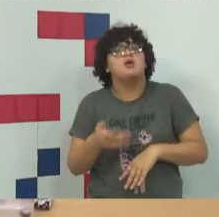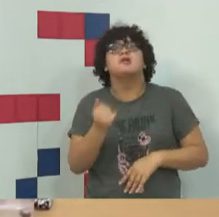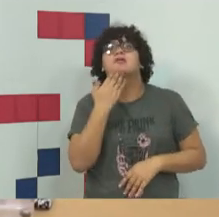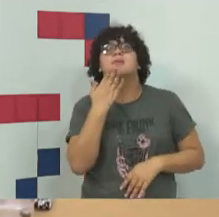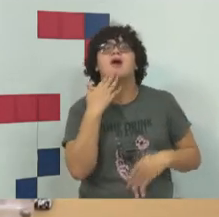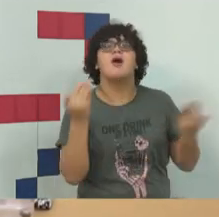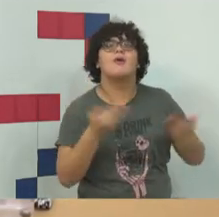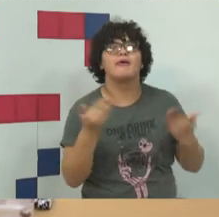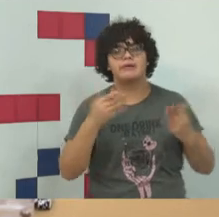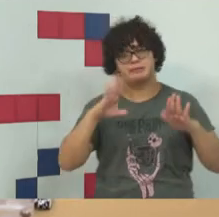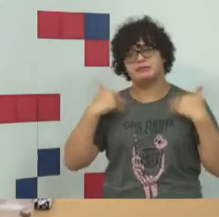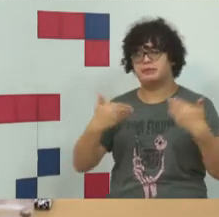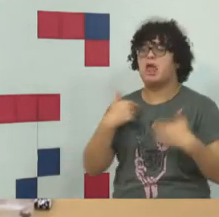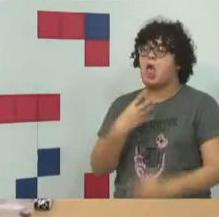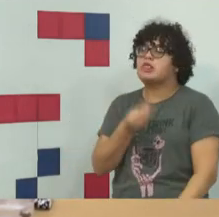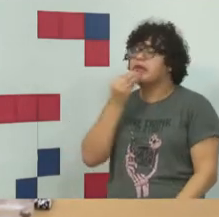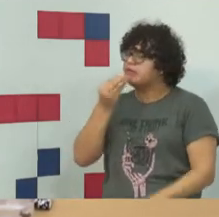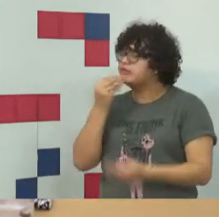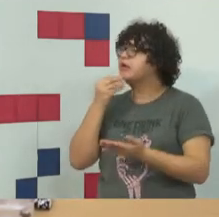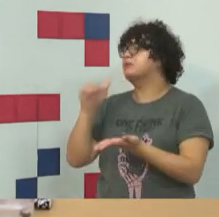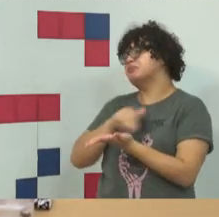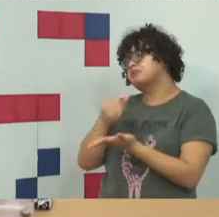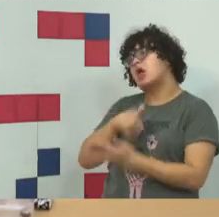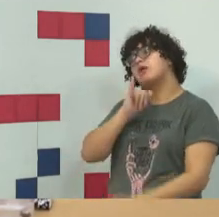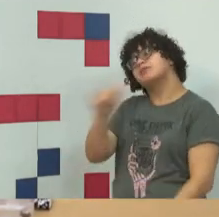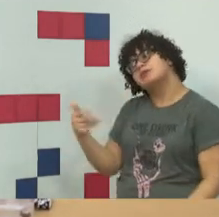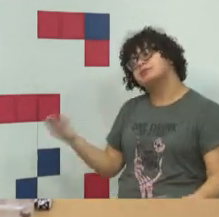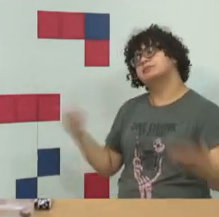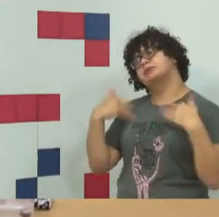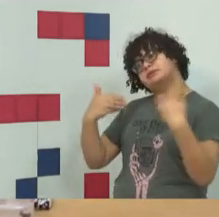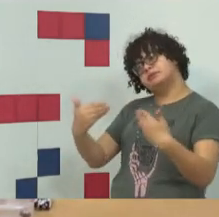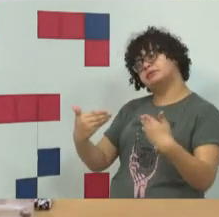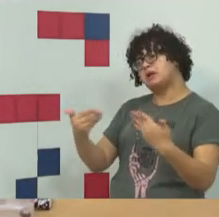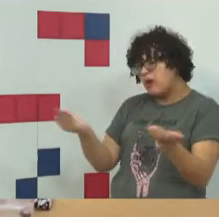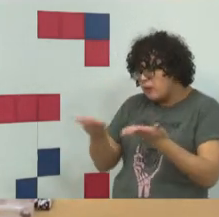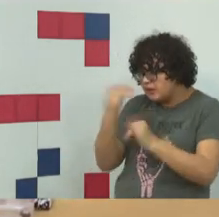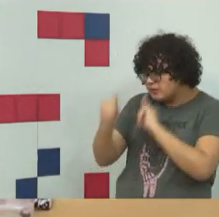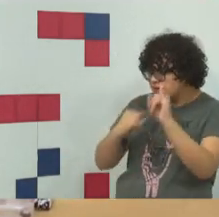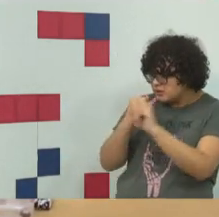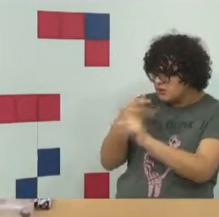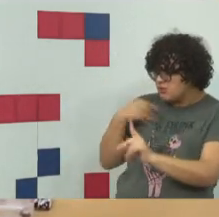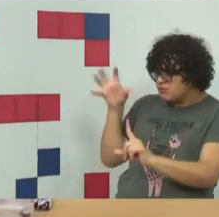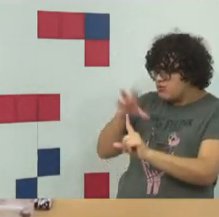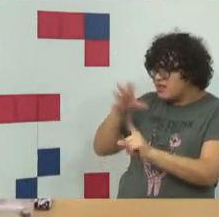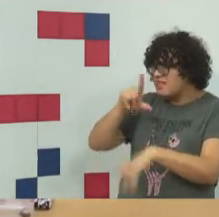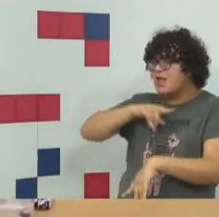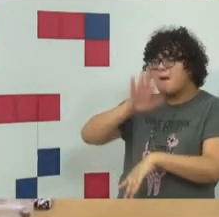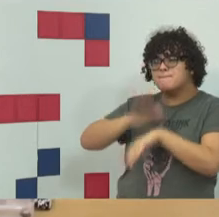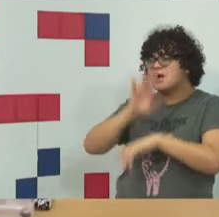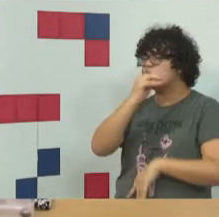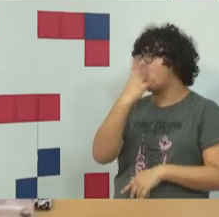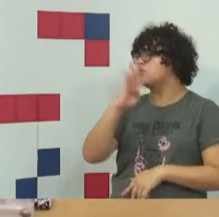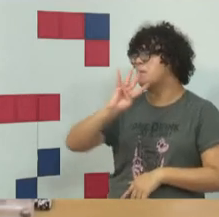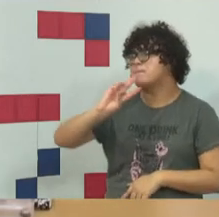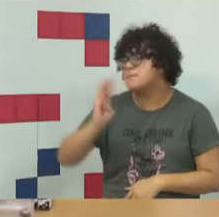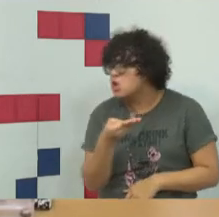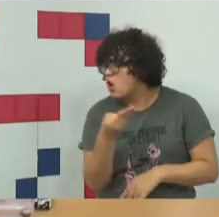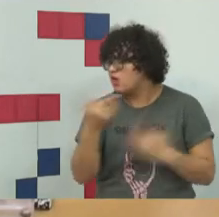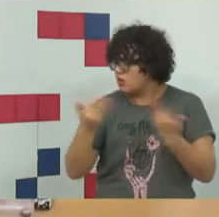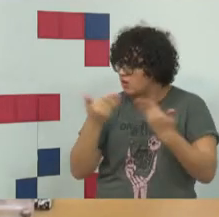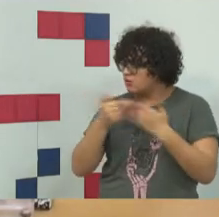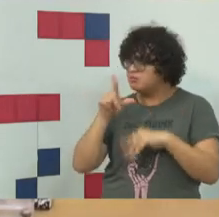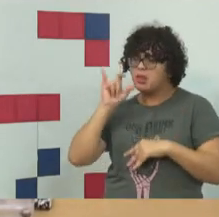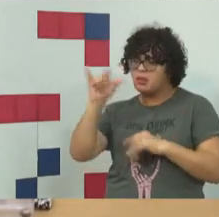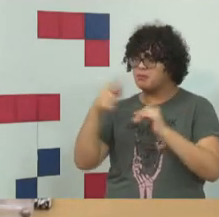como a gente tentou no escritório, senhor ministro, esta digital influencer que tem 4 milhões, tinha 4 milhões de seguidores no